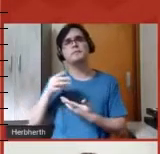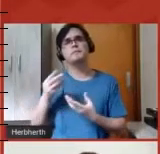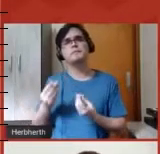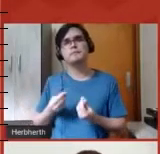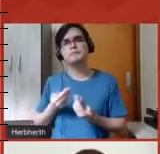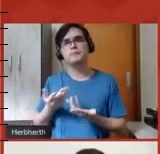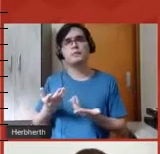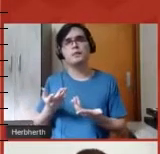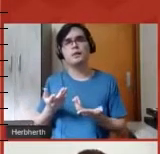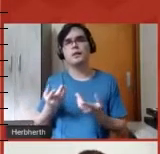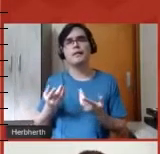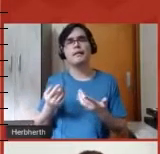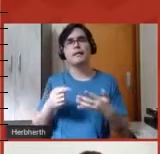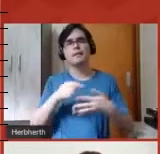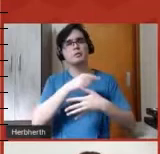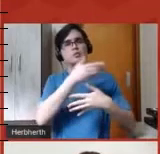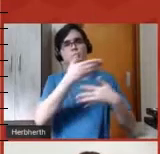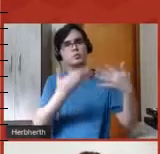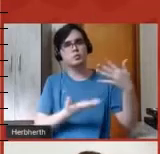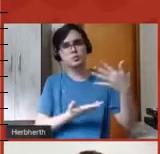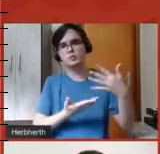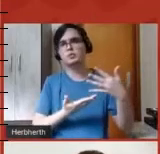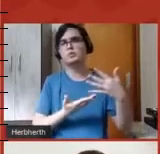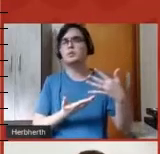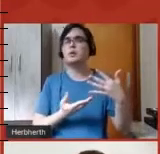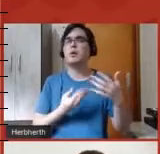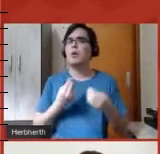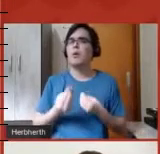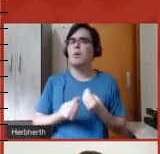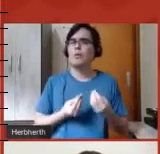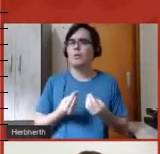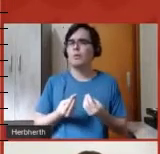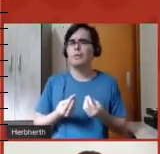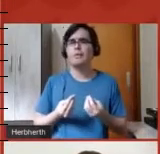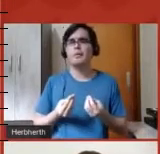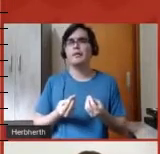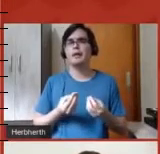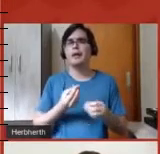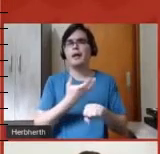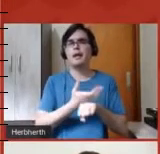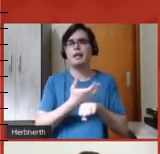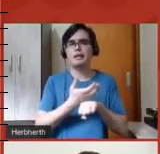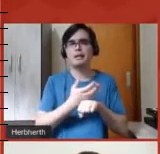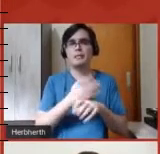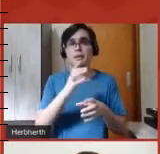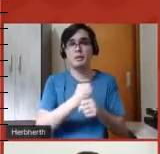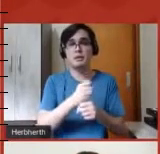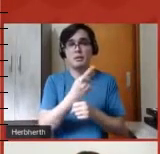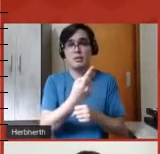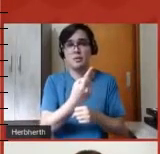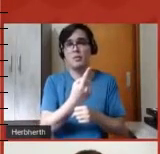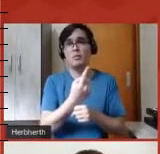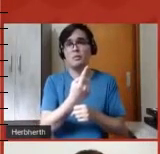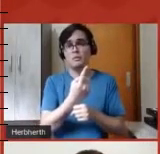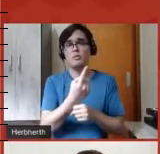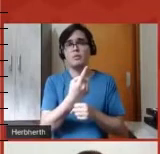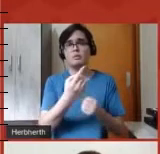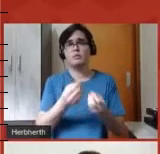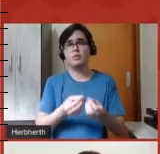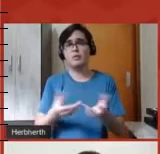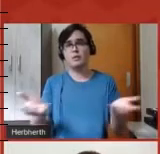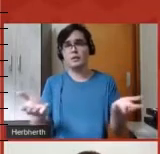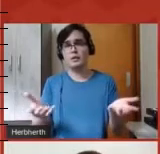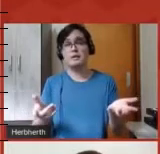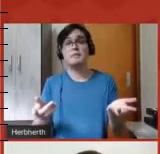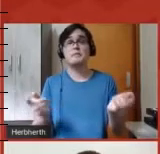desafio mesmo de fazer uma oferta de Calcum que, de fato, atendesse às